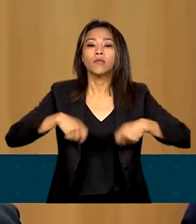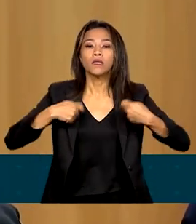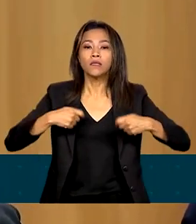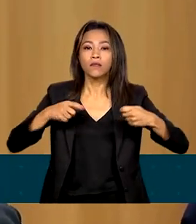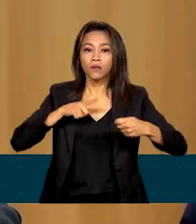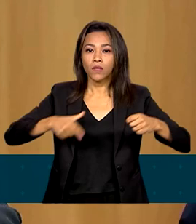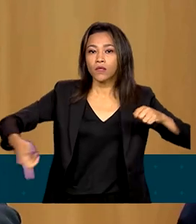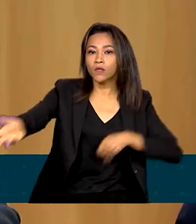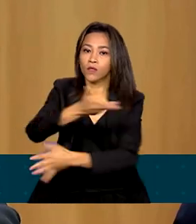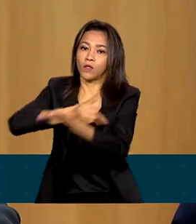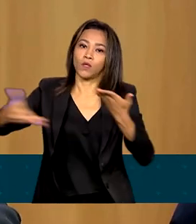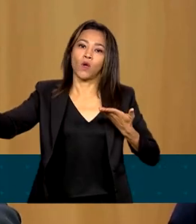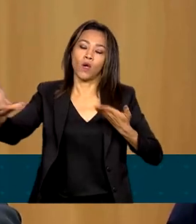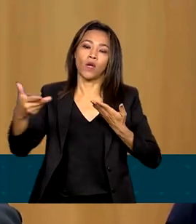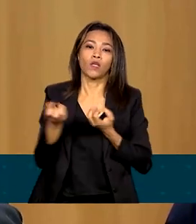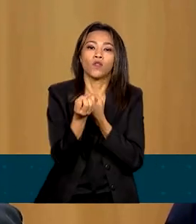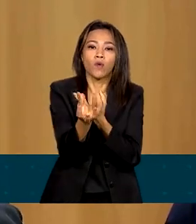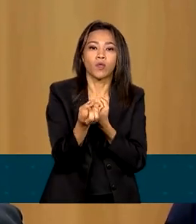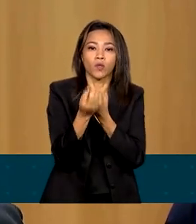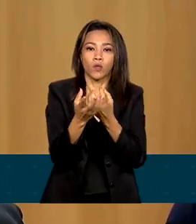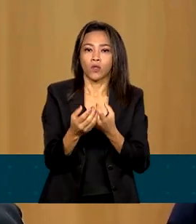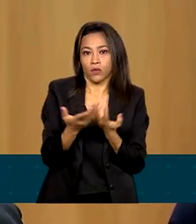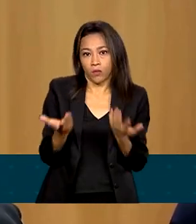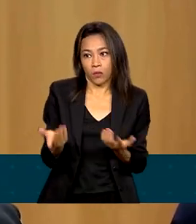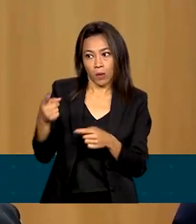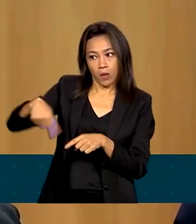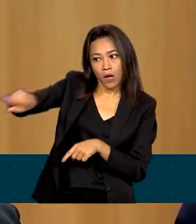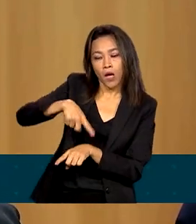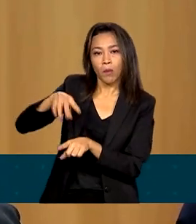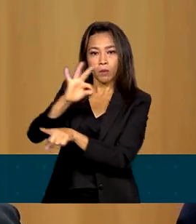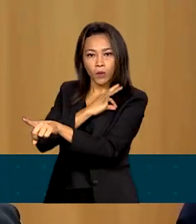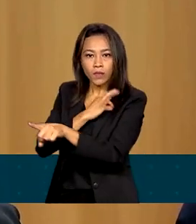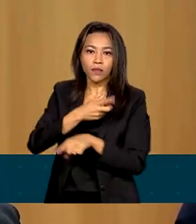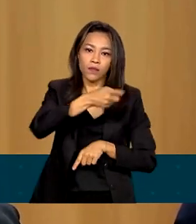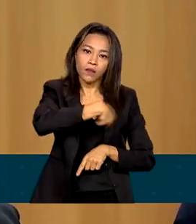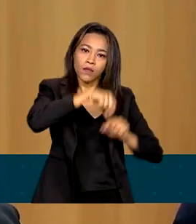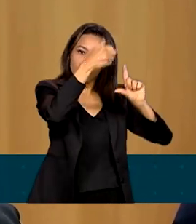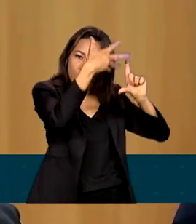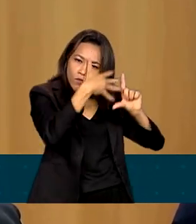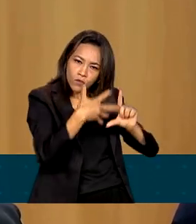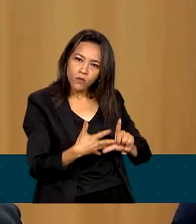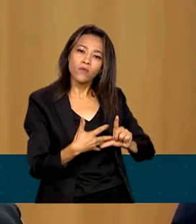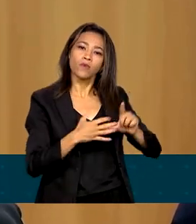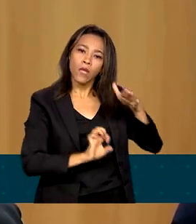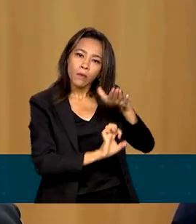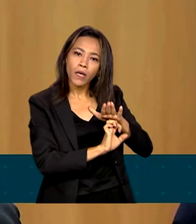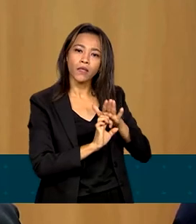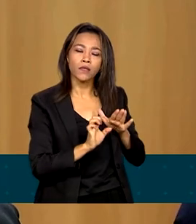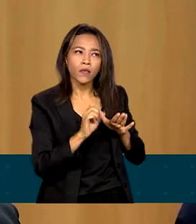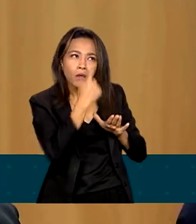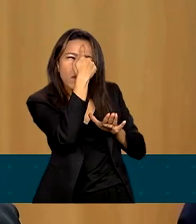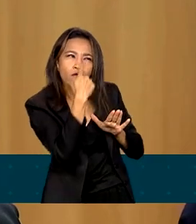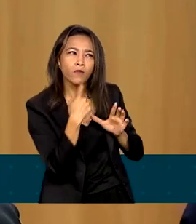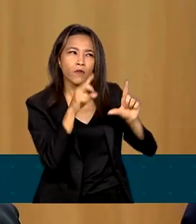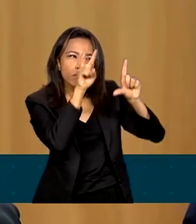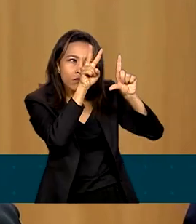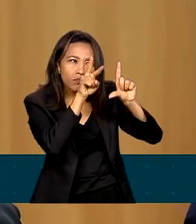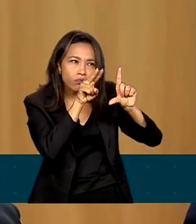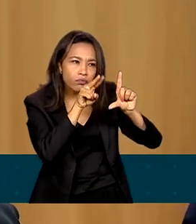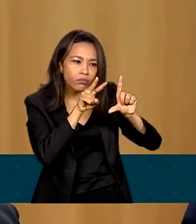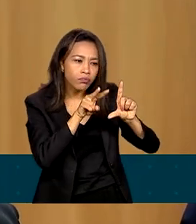de inteligência policial com a identificação de perfis que estejam